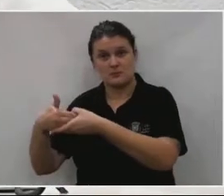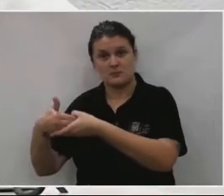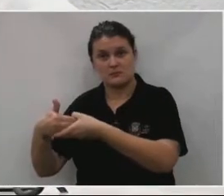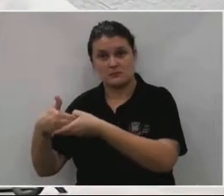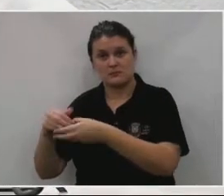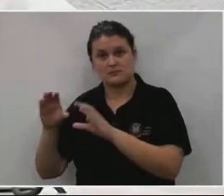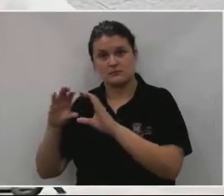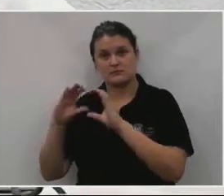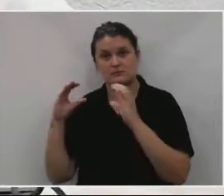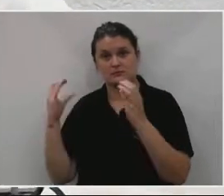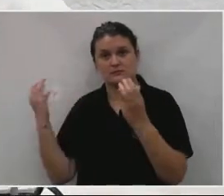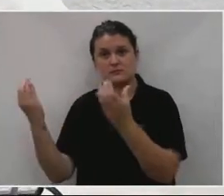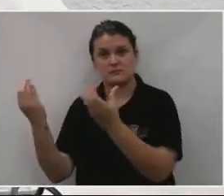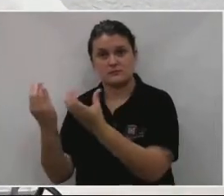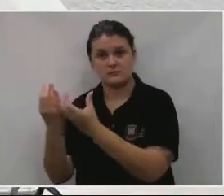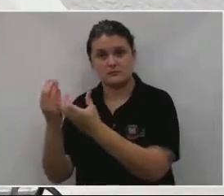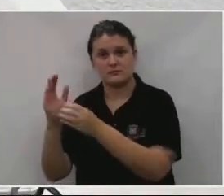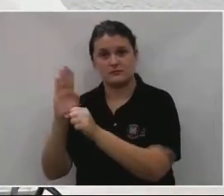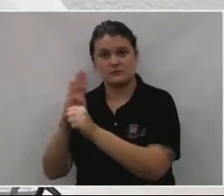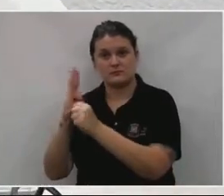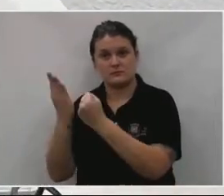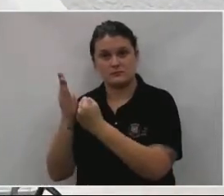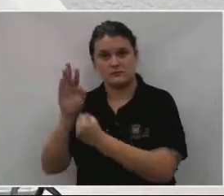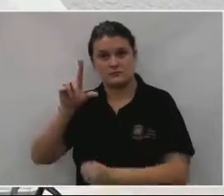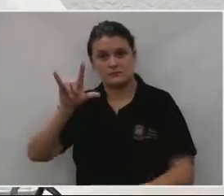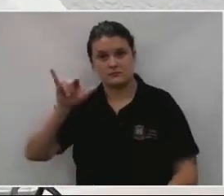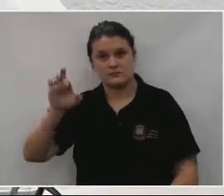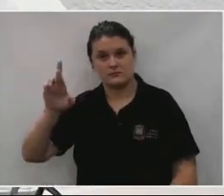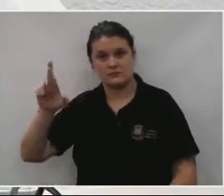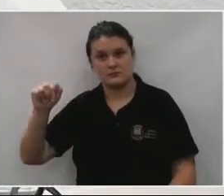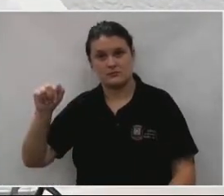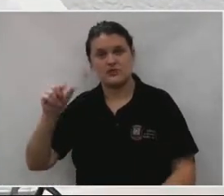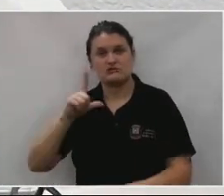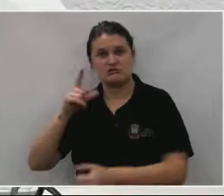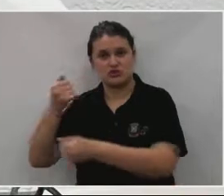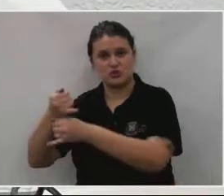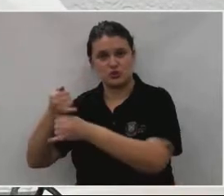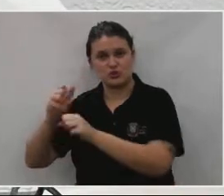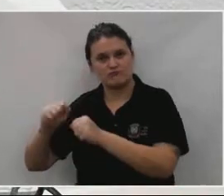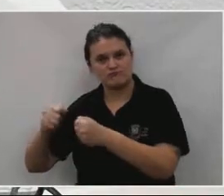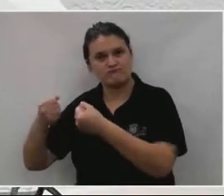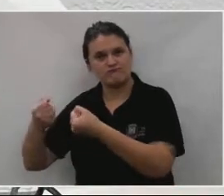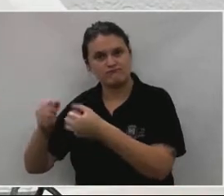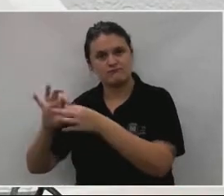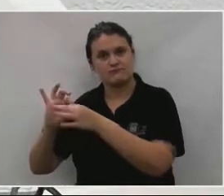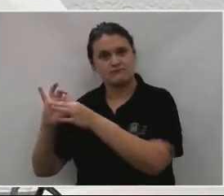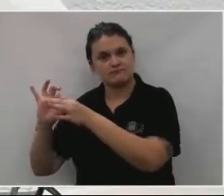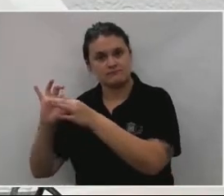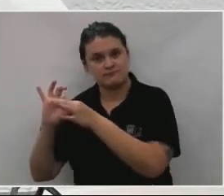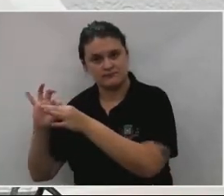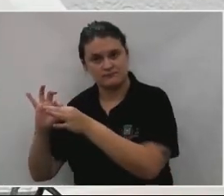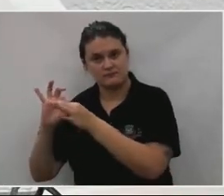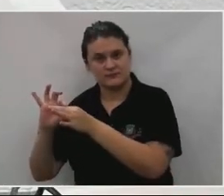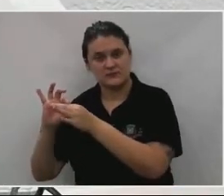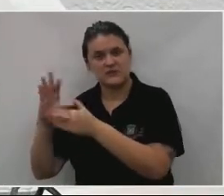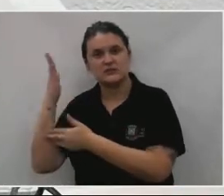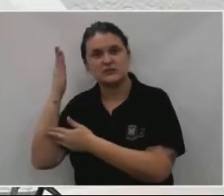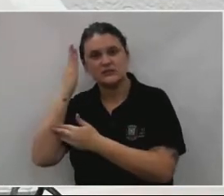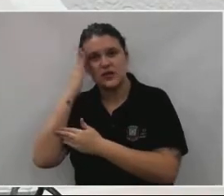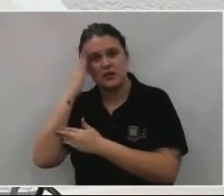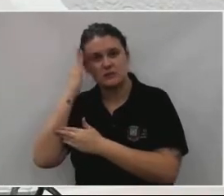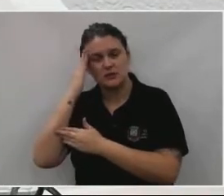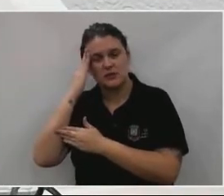comunidade do bairro Limeira, que tem uma diretoria forte, unida, que sabe